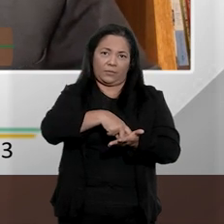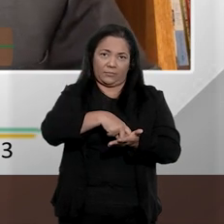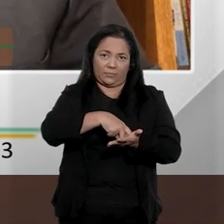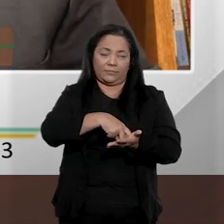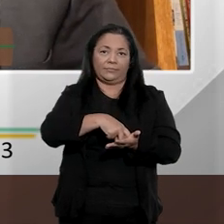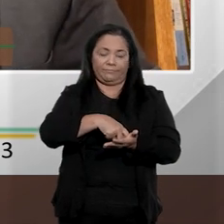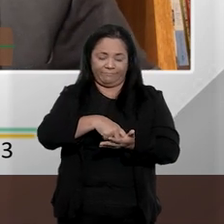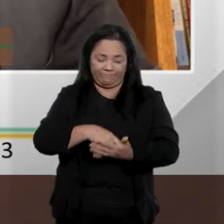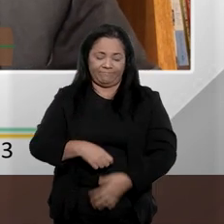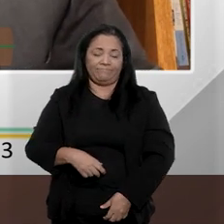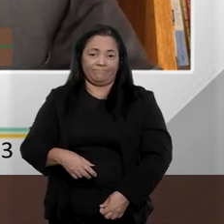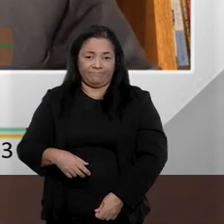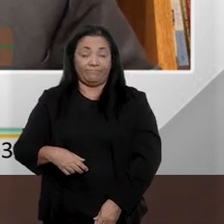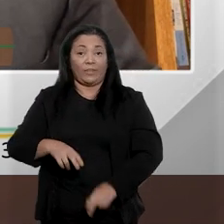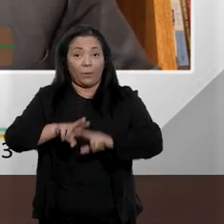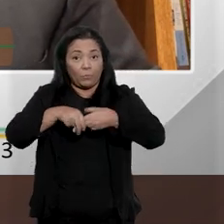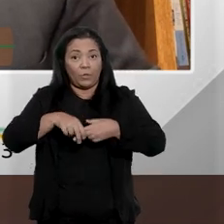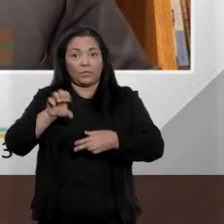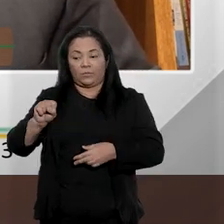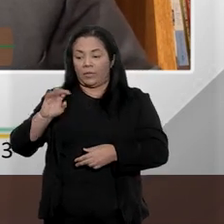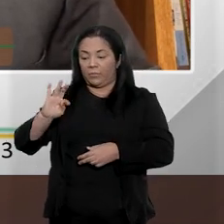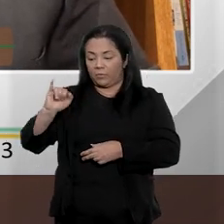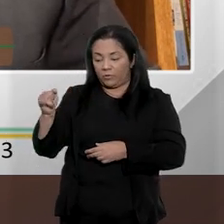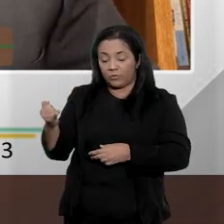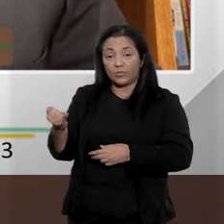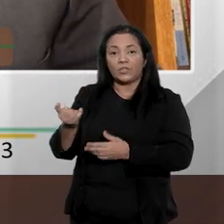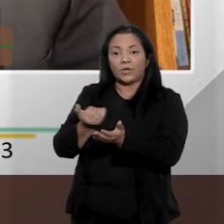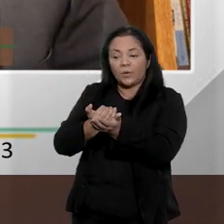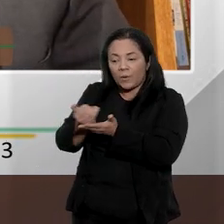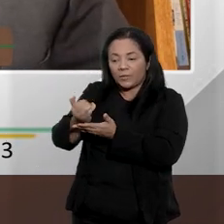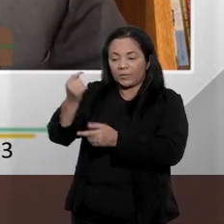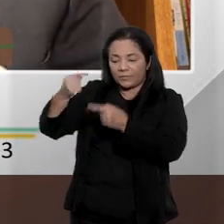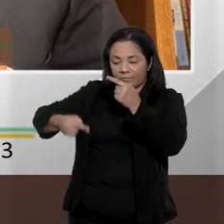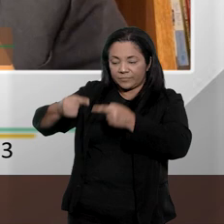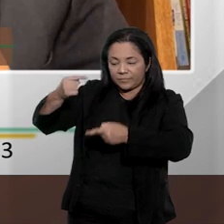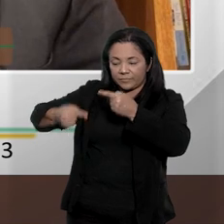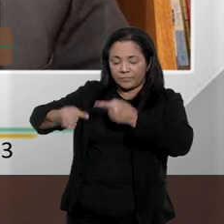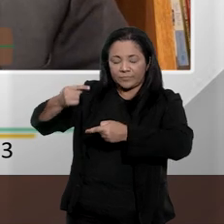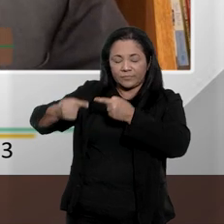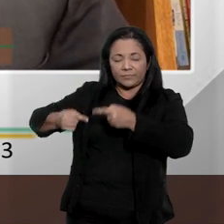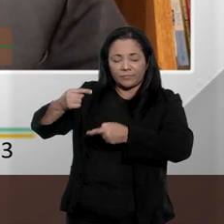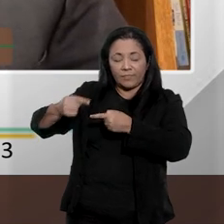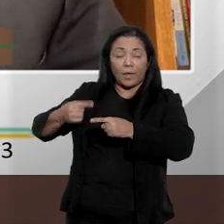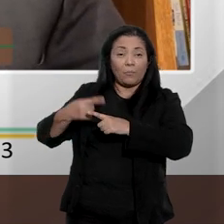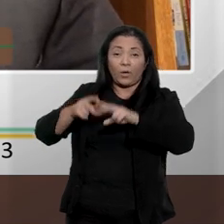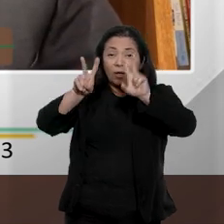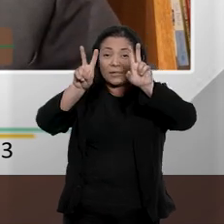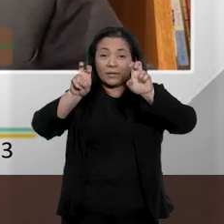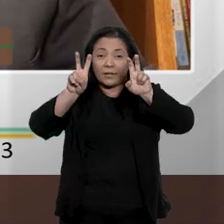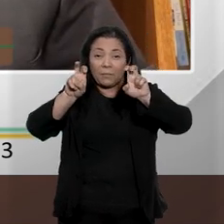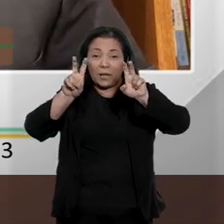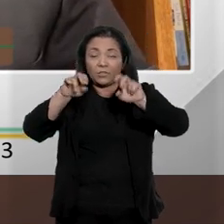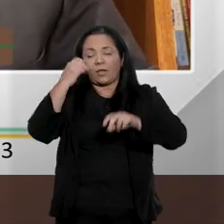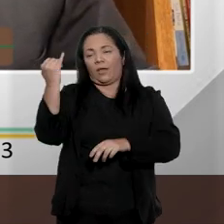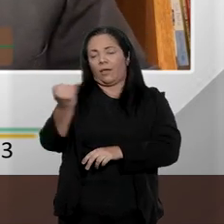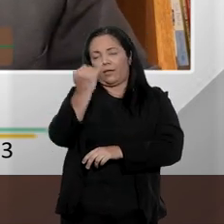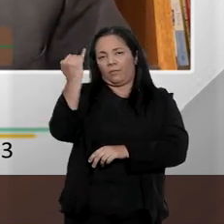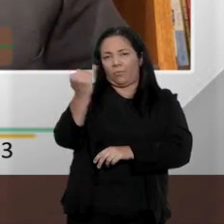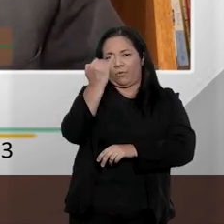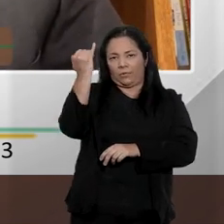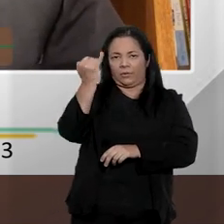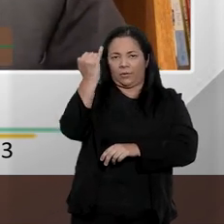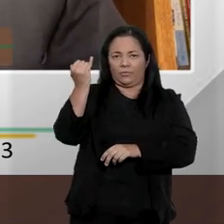debates chegarem até o Superior Tribunal de Justiça, isso dá uma visibilidade à temática que é extremamente relevante.